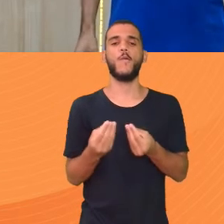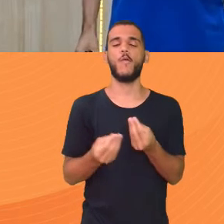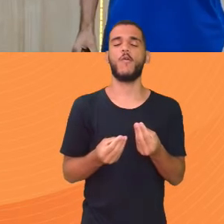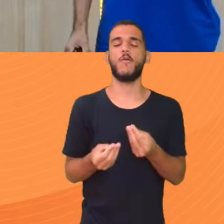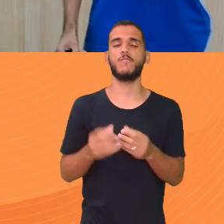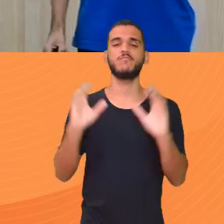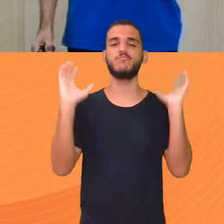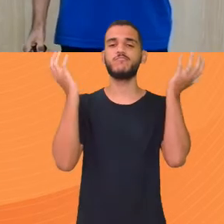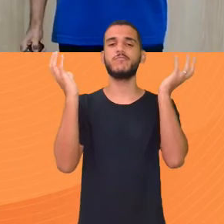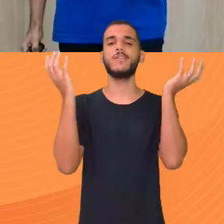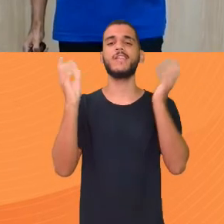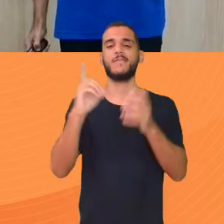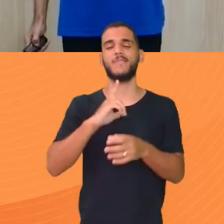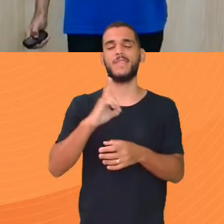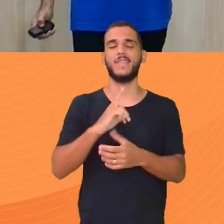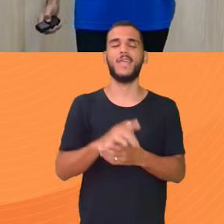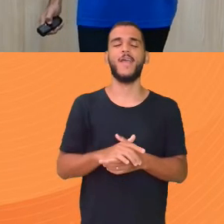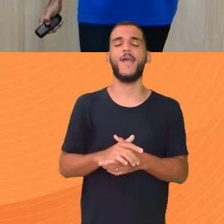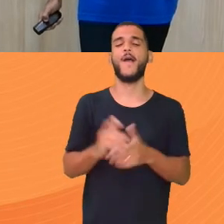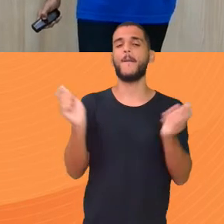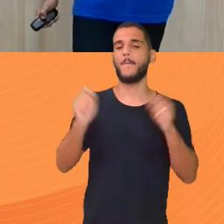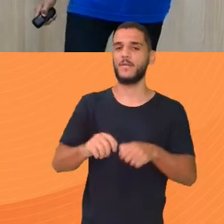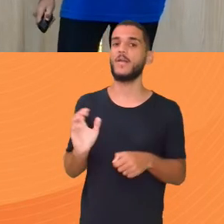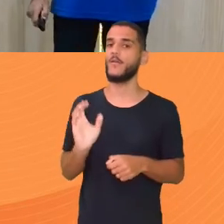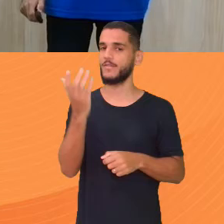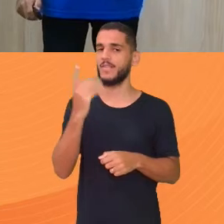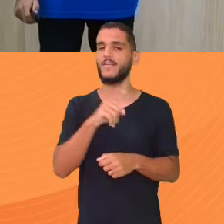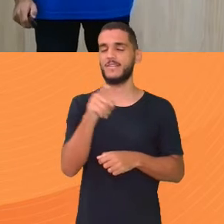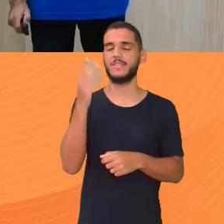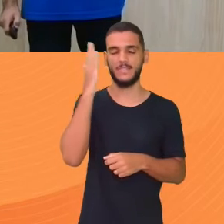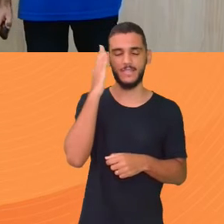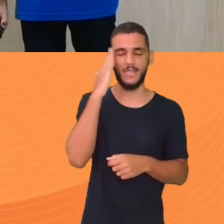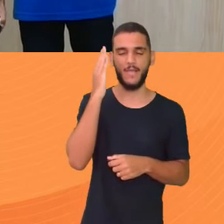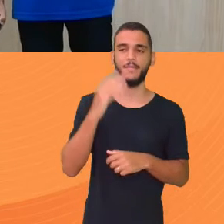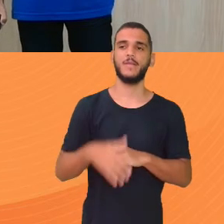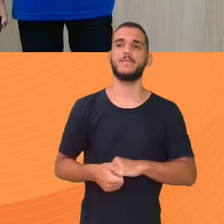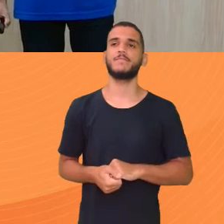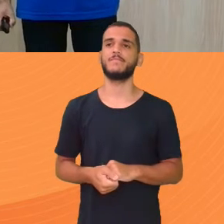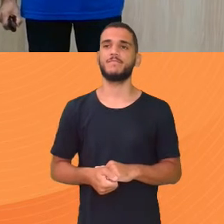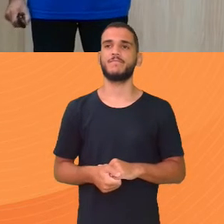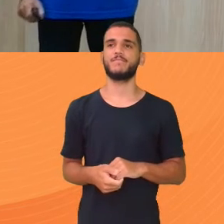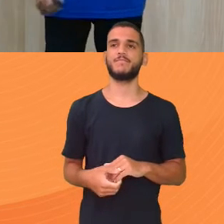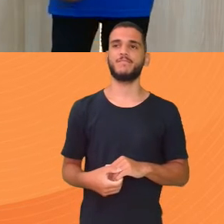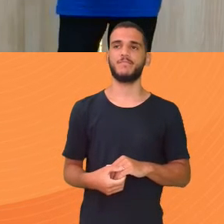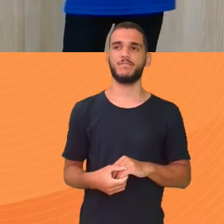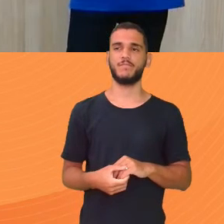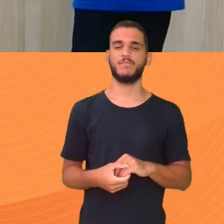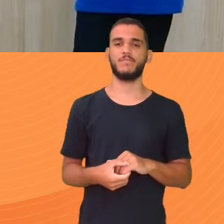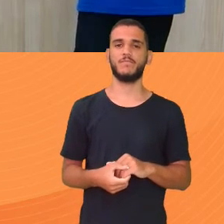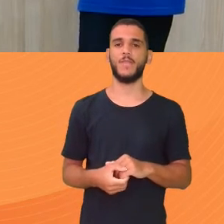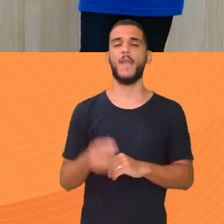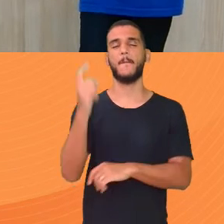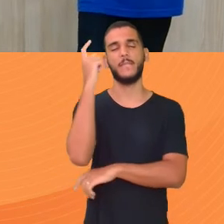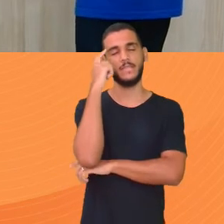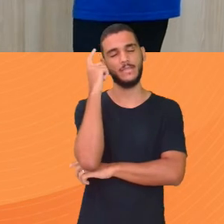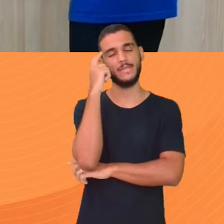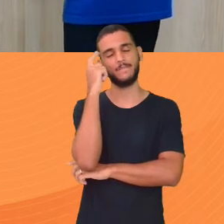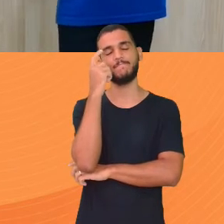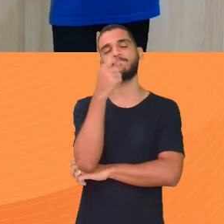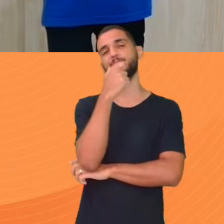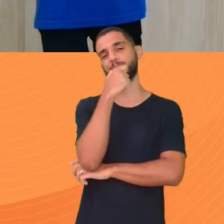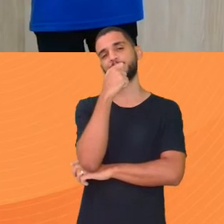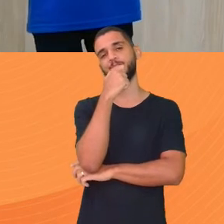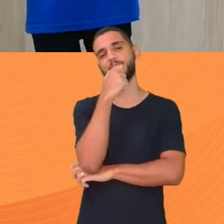média Você vai ver Pode ser que aconteça ou não Mas você já tem uma média Para poder se enrolar Tá bom? Vamos pensar um pouquinho aí Pensa um pouquinho